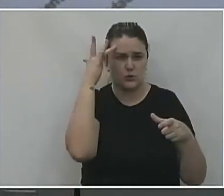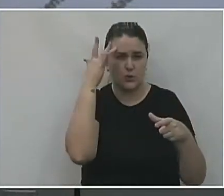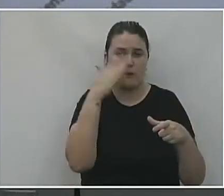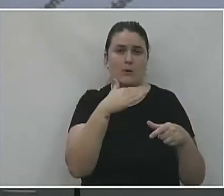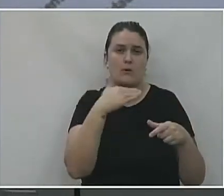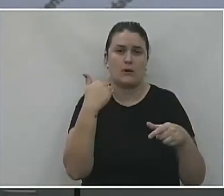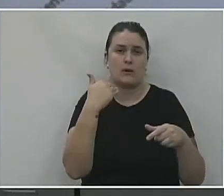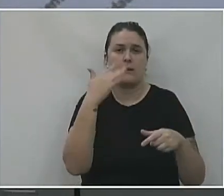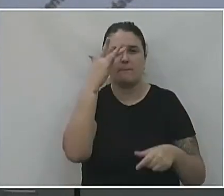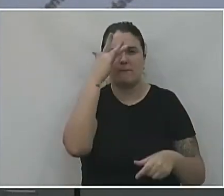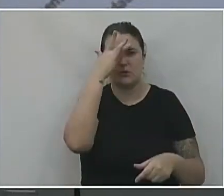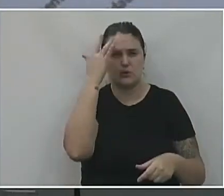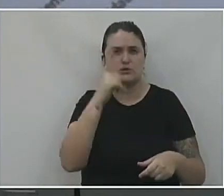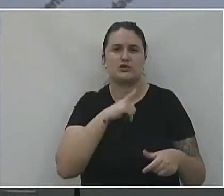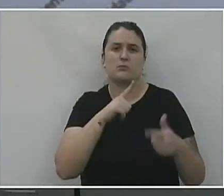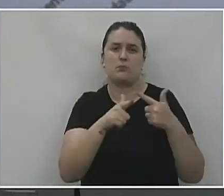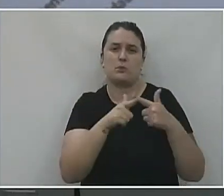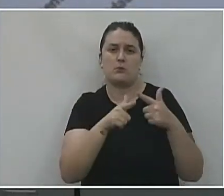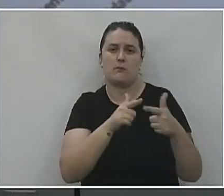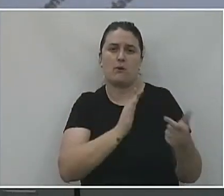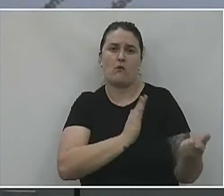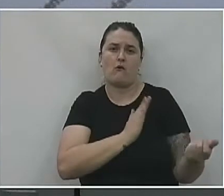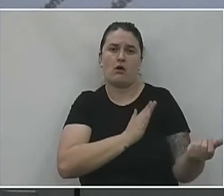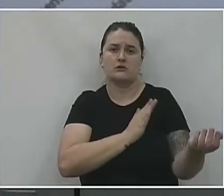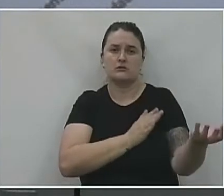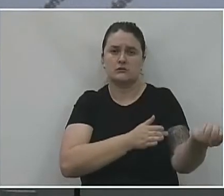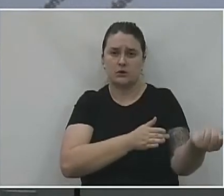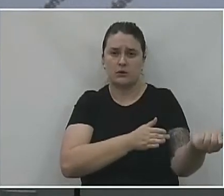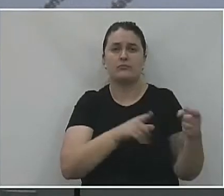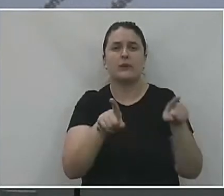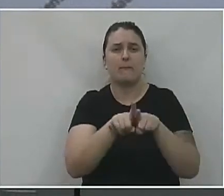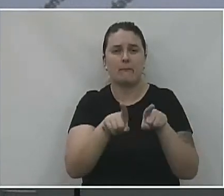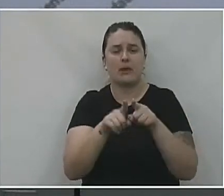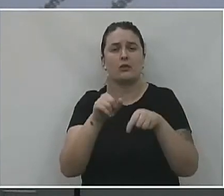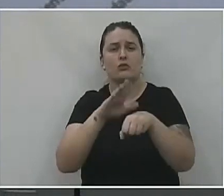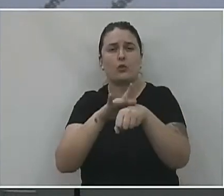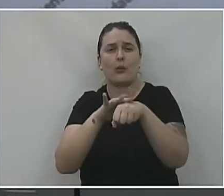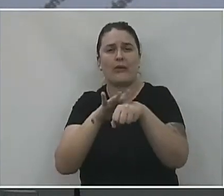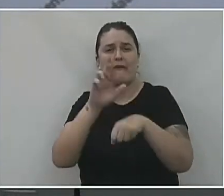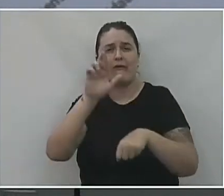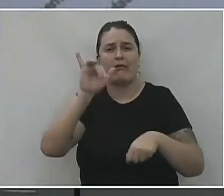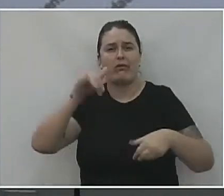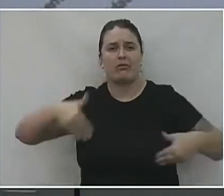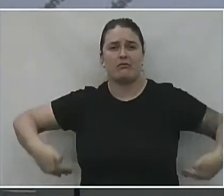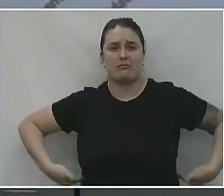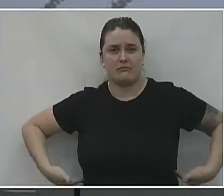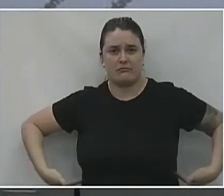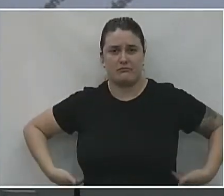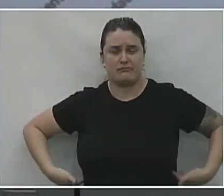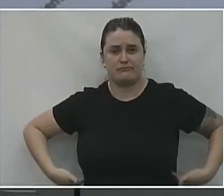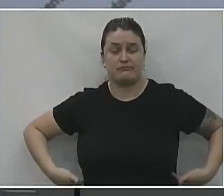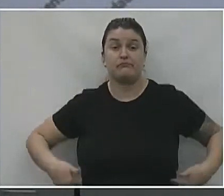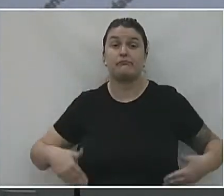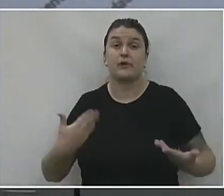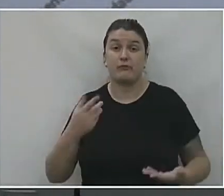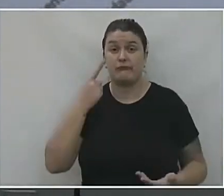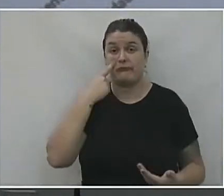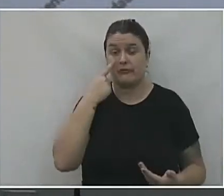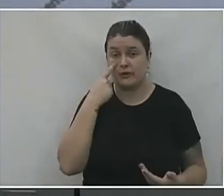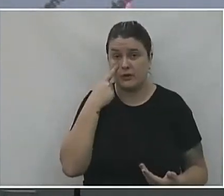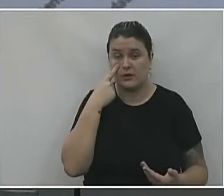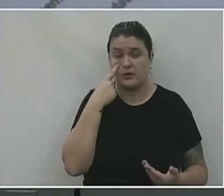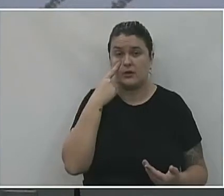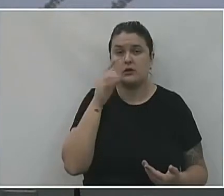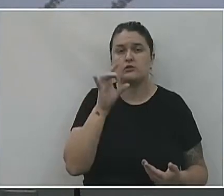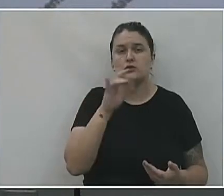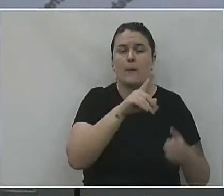foram em pessoas com hipertensão e doença renal. De todos esses óbitos, isso aqui é um panorama